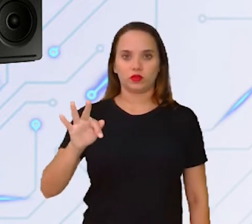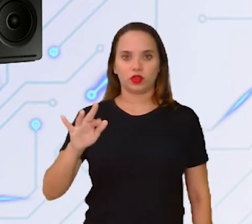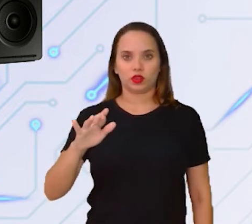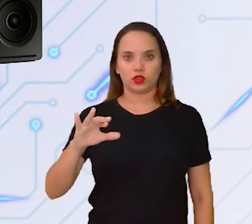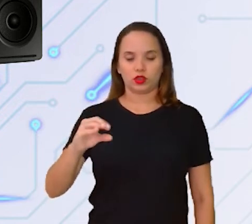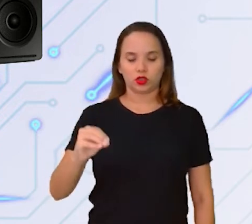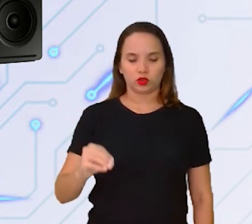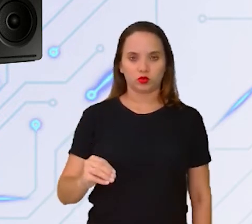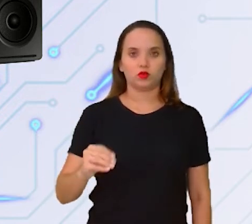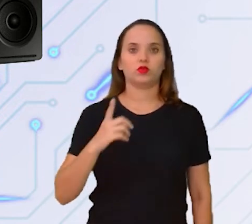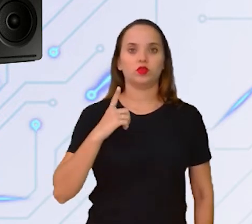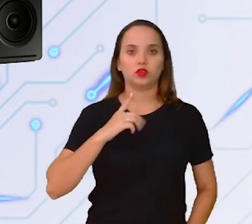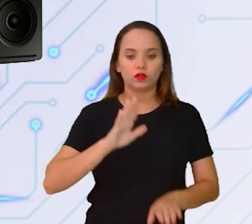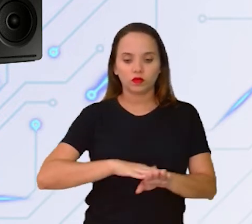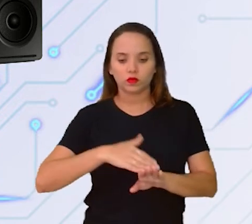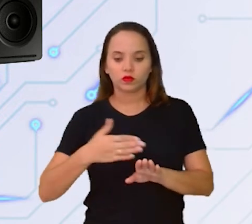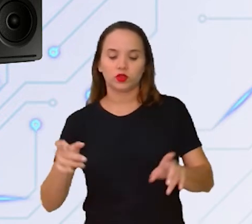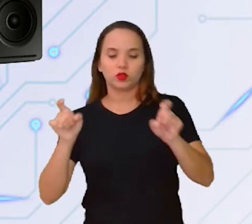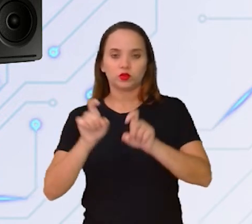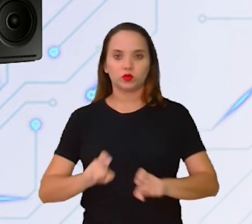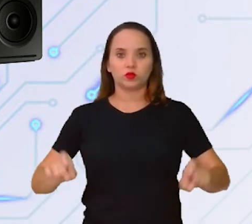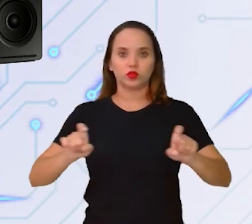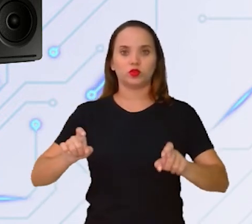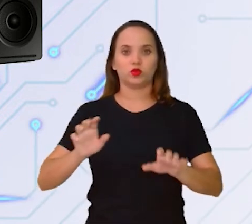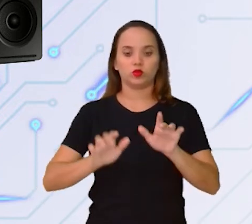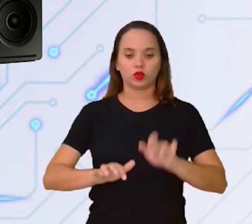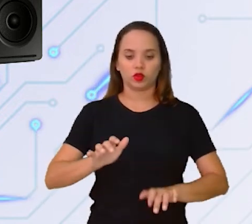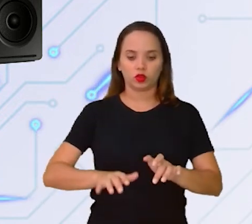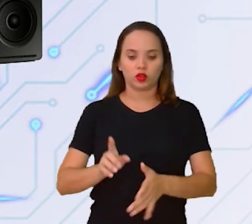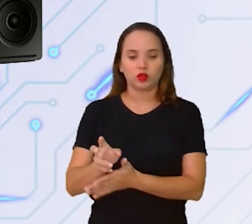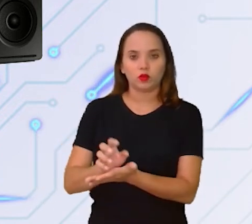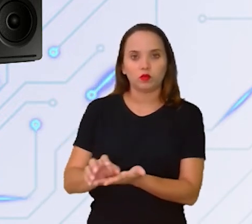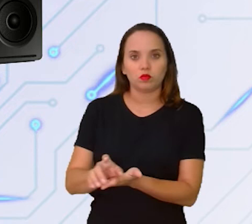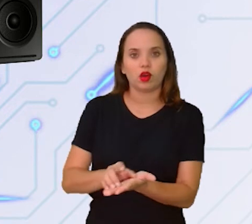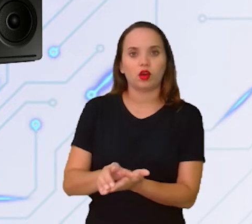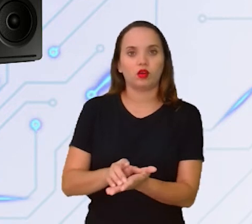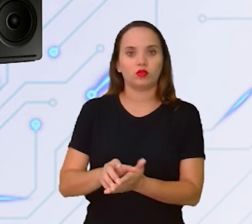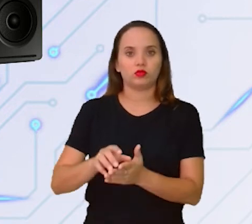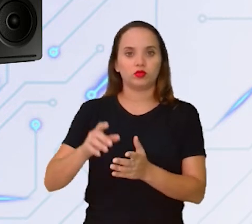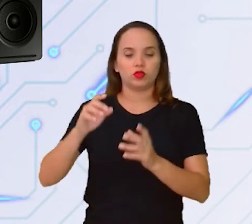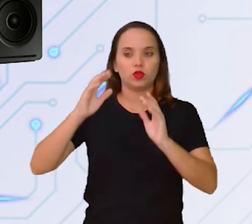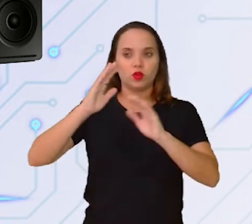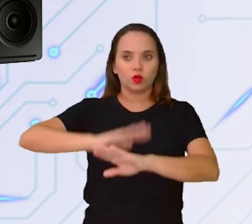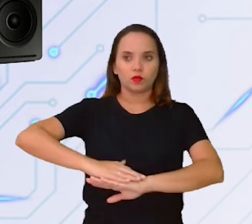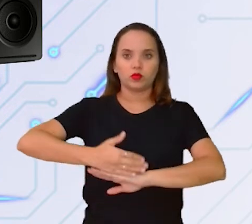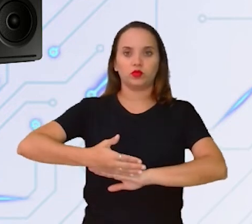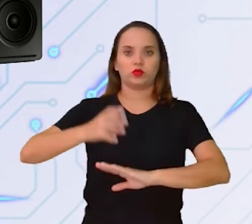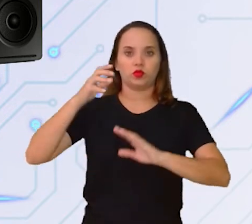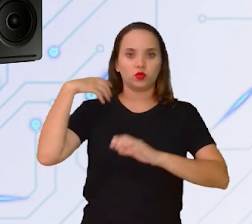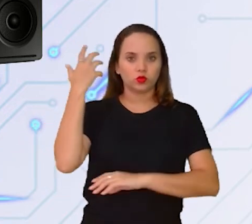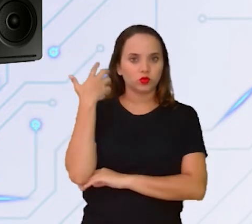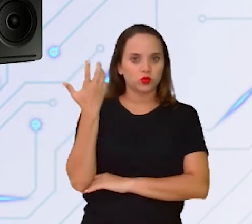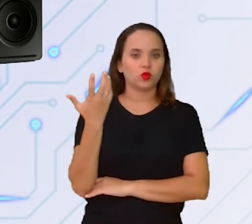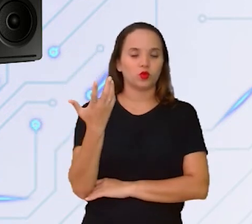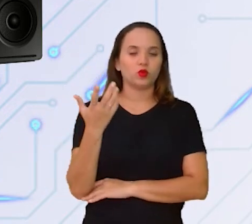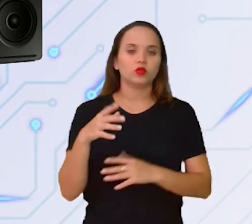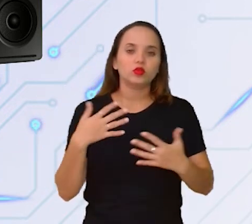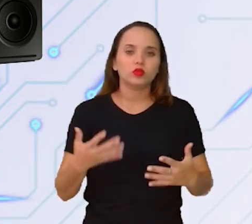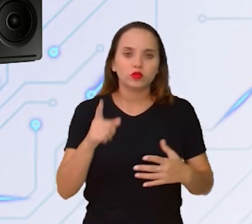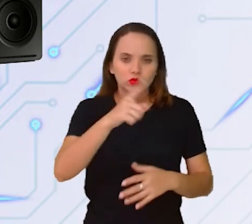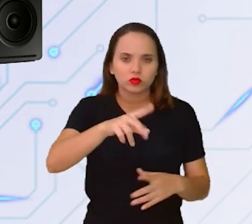computador, né? Ou seja, o teclado, o mouse, o monitor, a caixa de som. Então, você percebe que todo esse